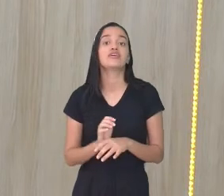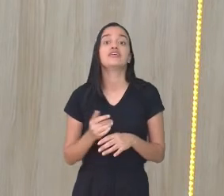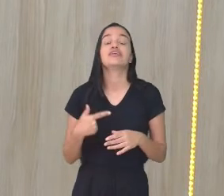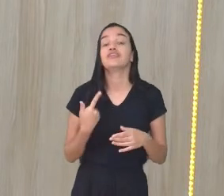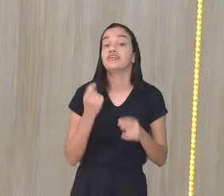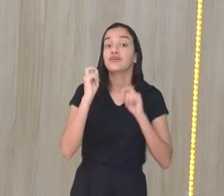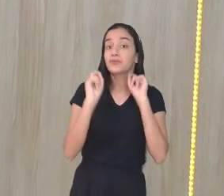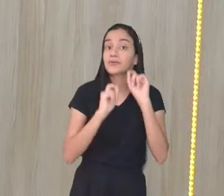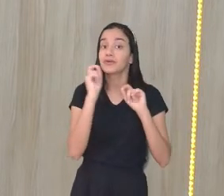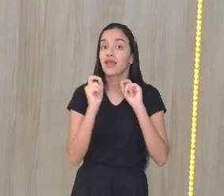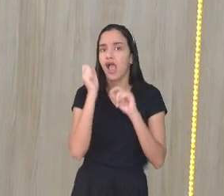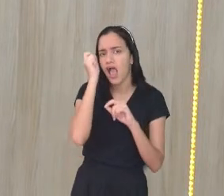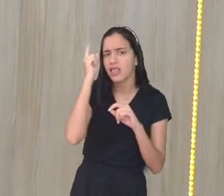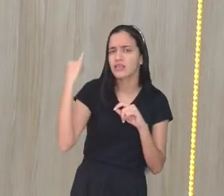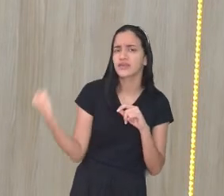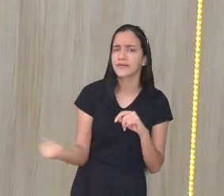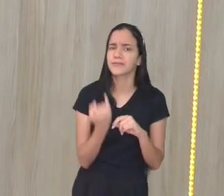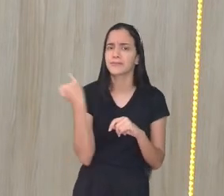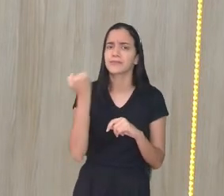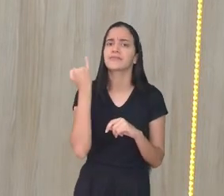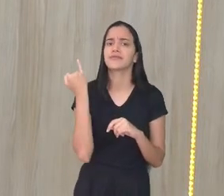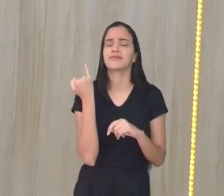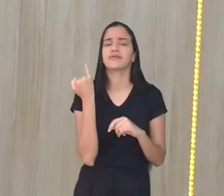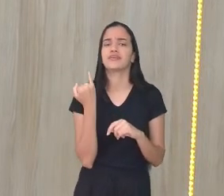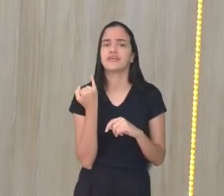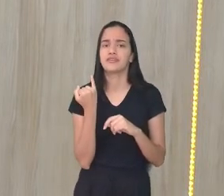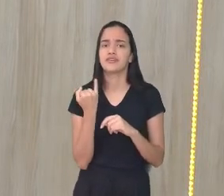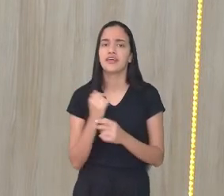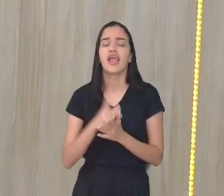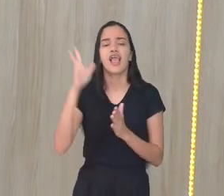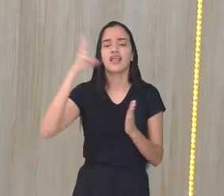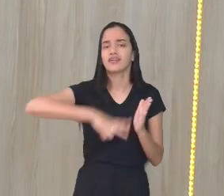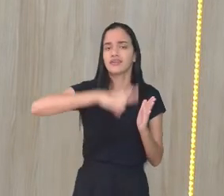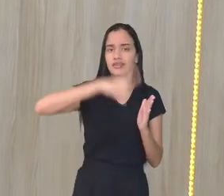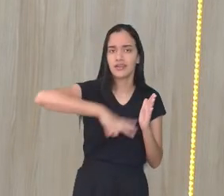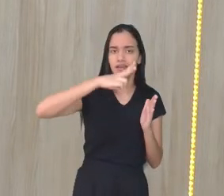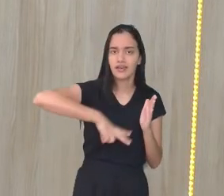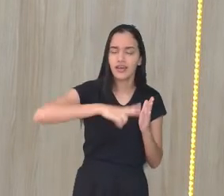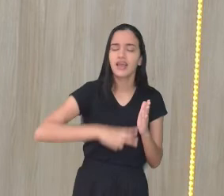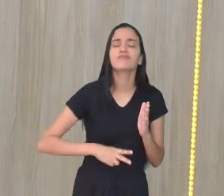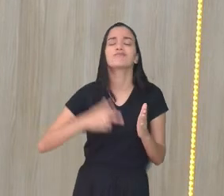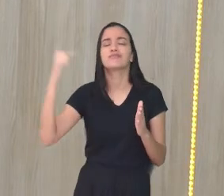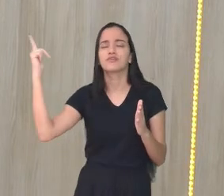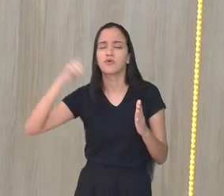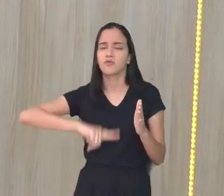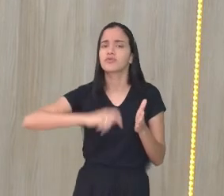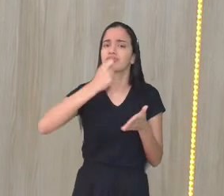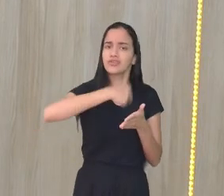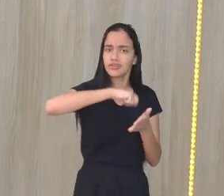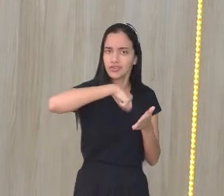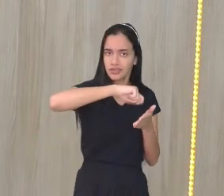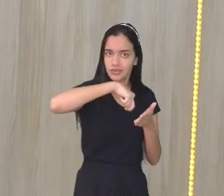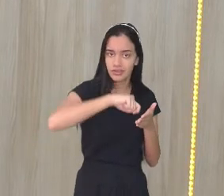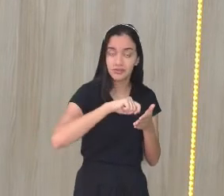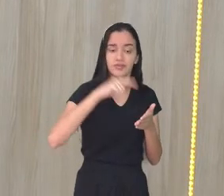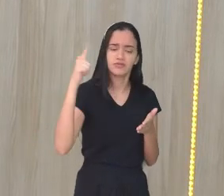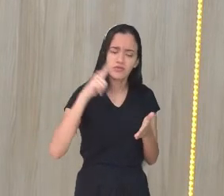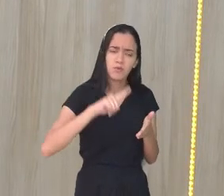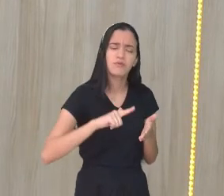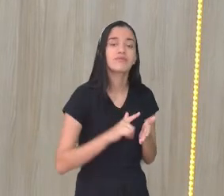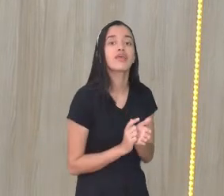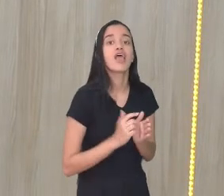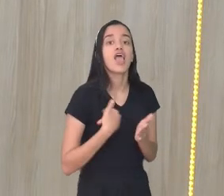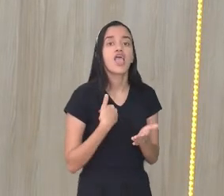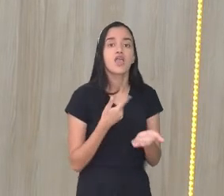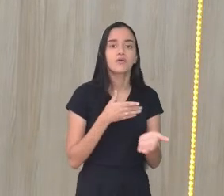a ideia, a importância, não é mesmo? De ler, reler, escrever, reescrever. Eu